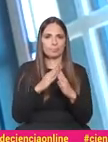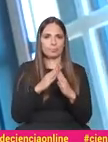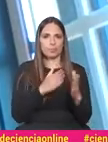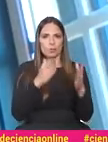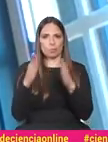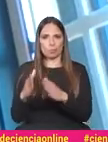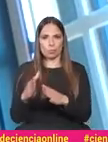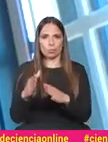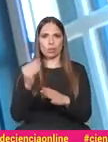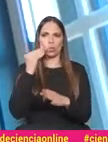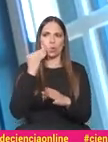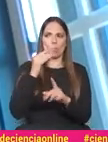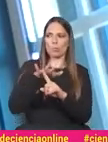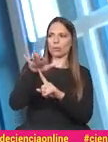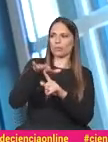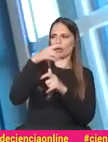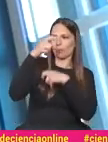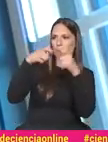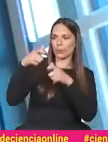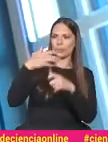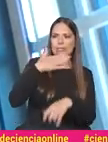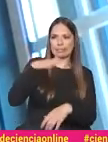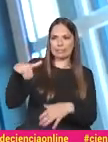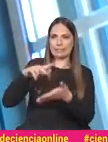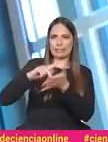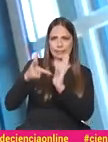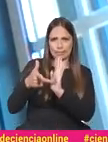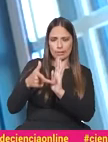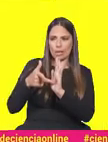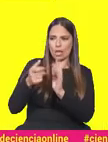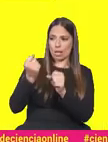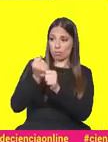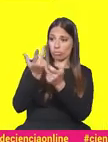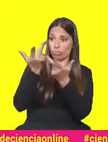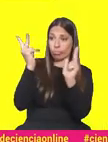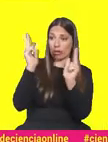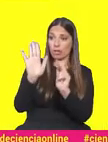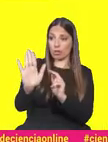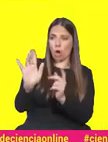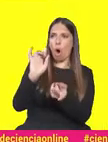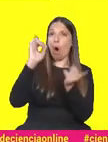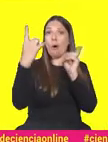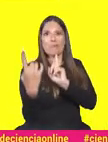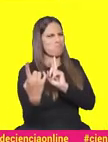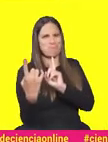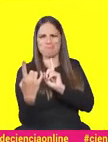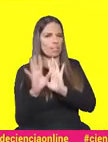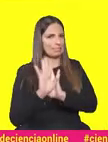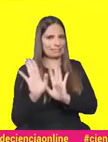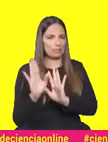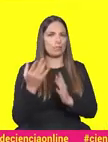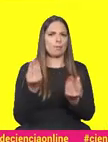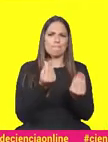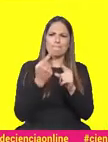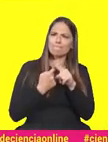um lado, também como convencer os cidadãos de que a ciência e a tecnologia estão ao seu serviço e não ao contrário. E, de